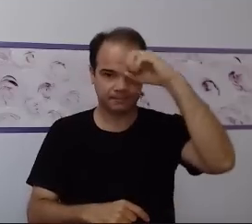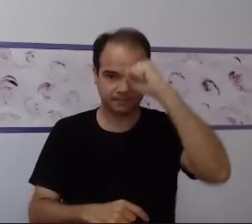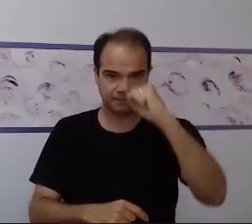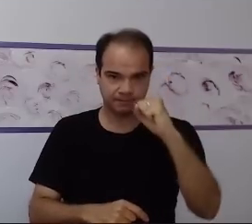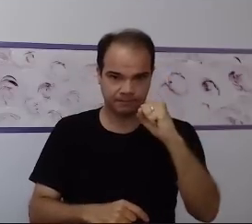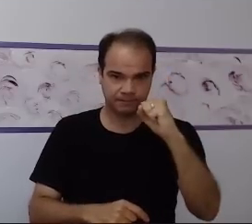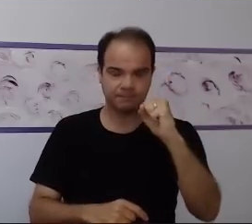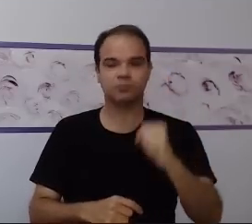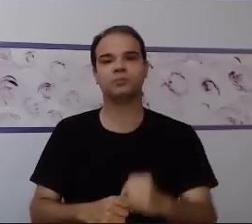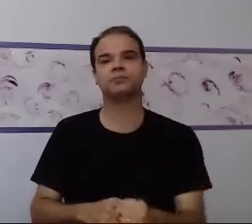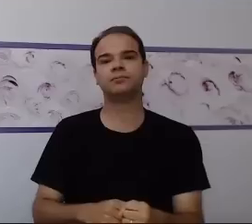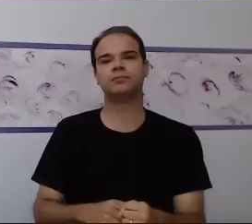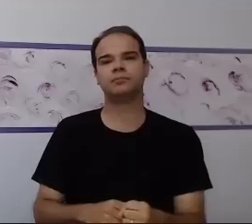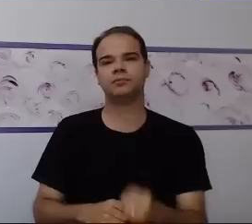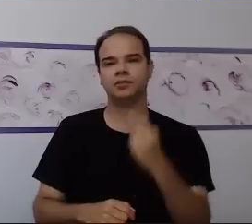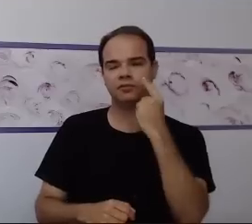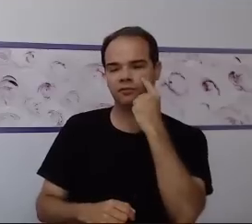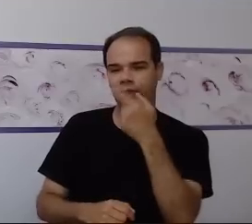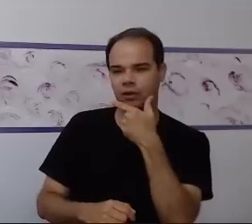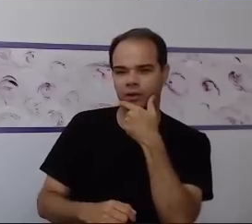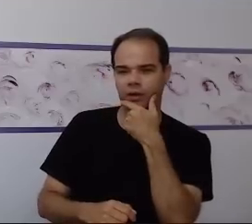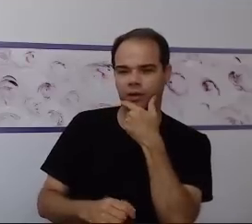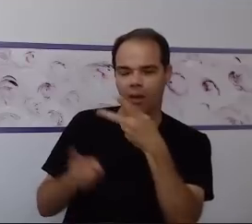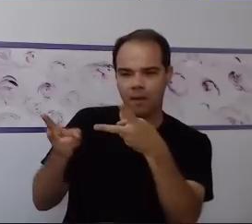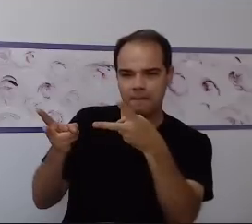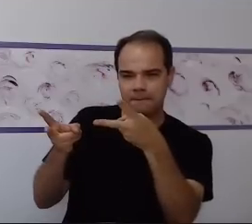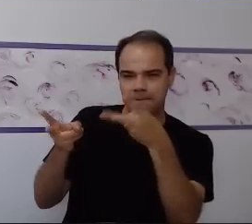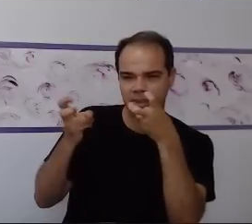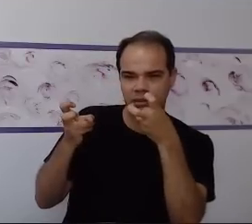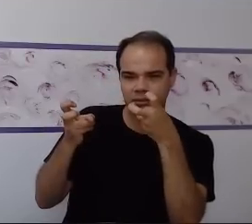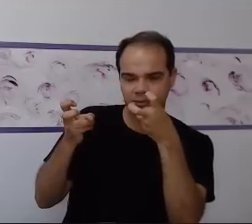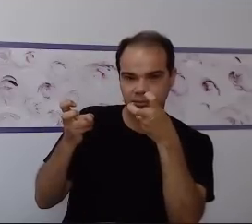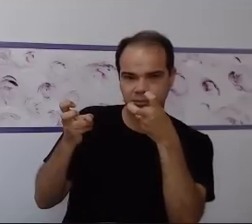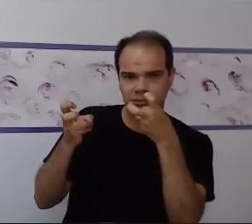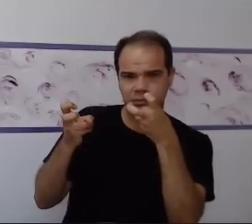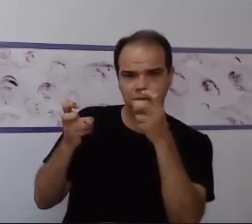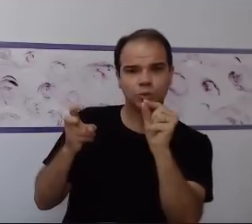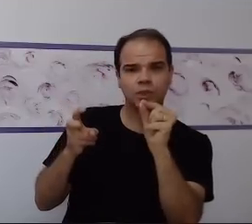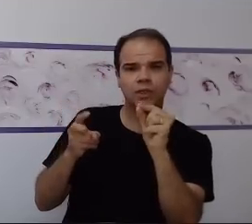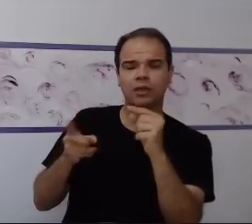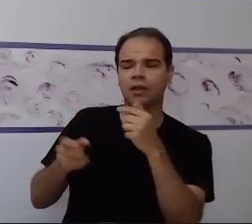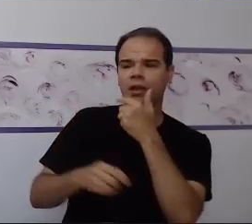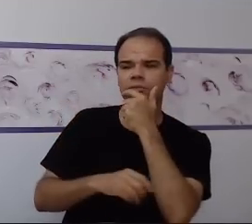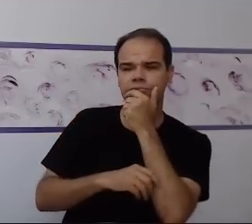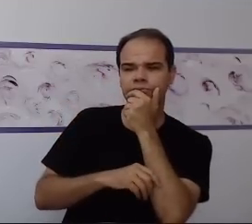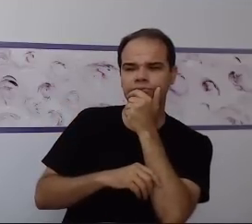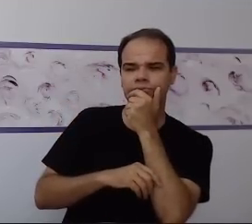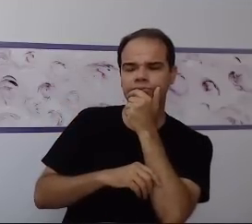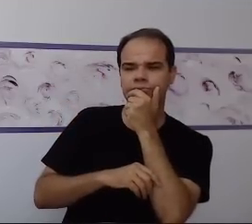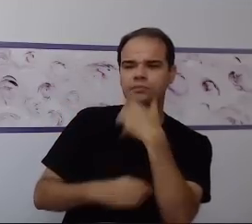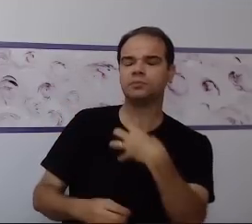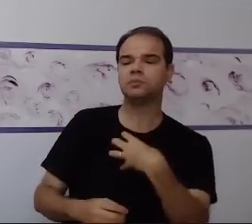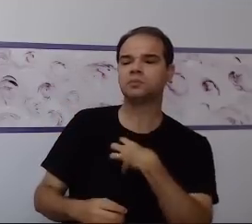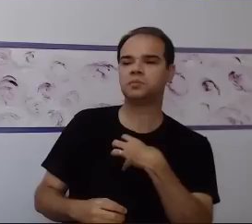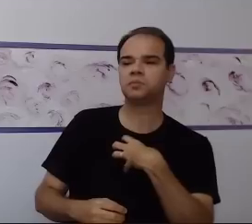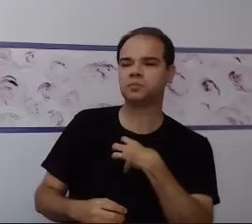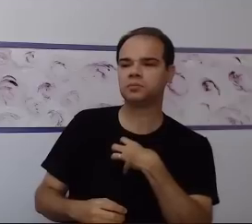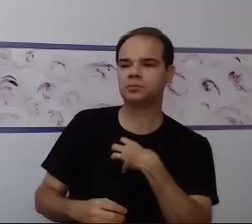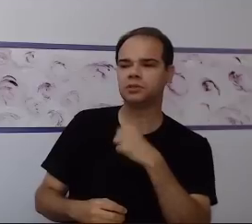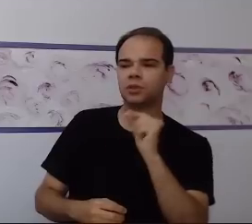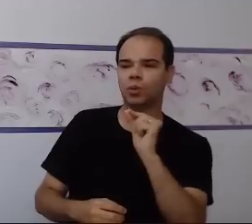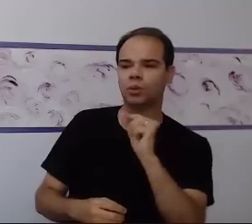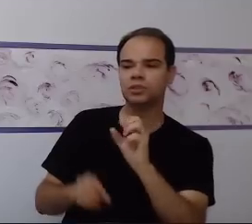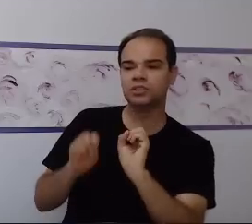estruturado com base visual, o que é base visual? Todo e qualquer conceito que venha a ser